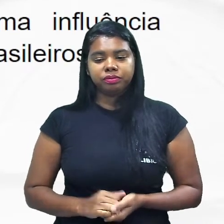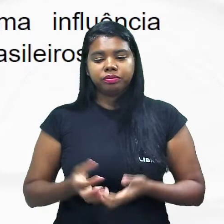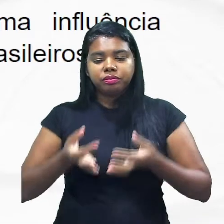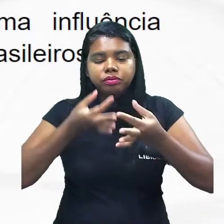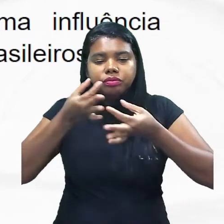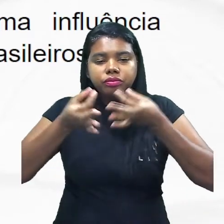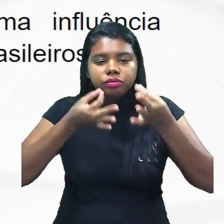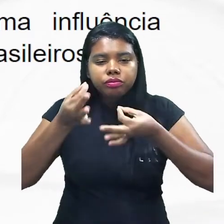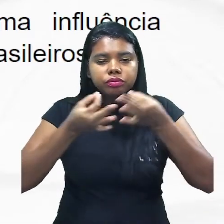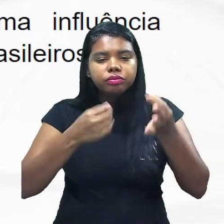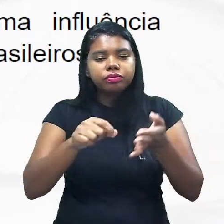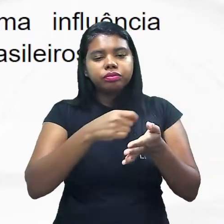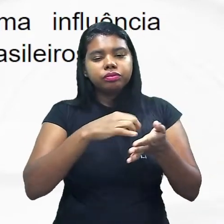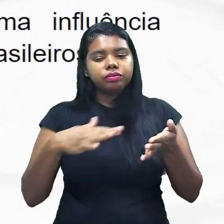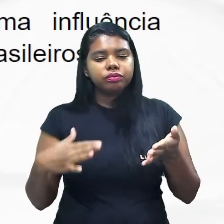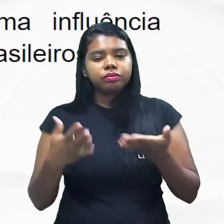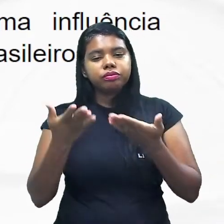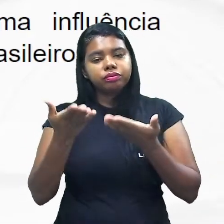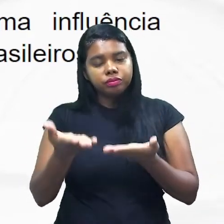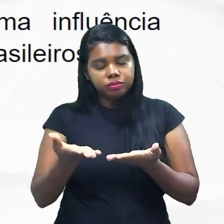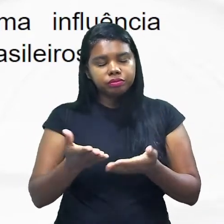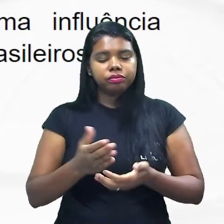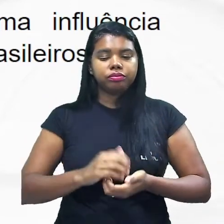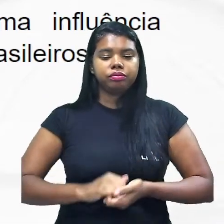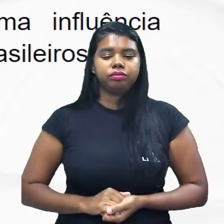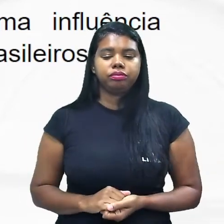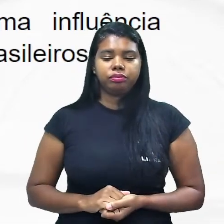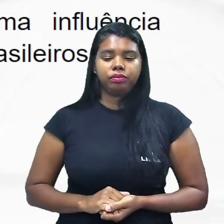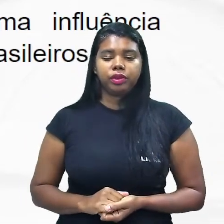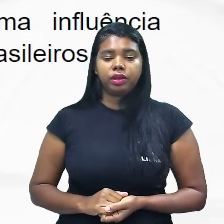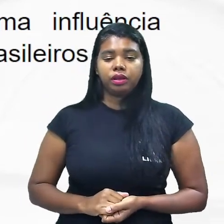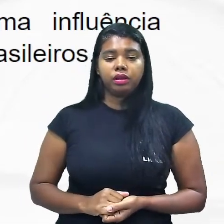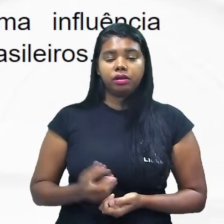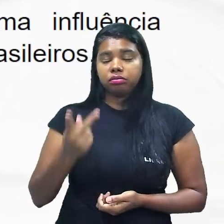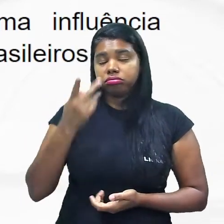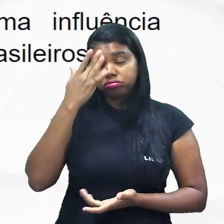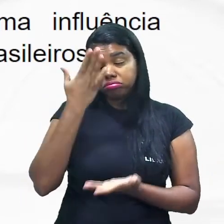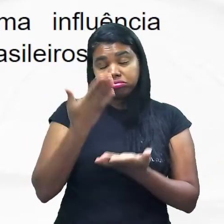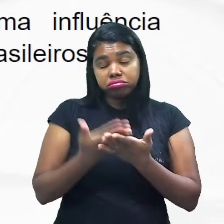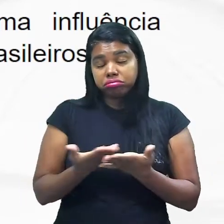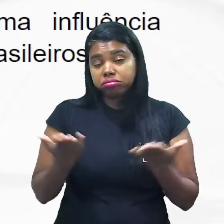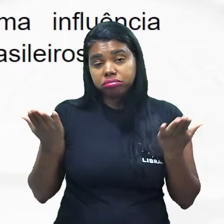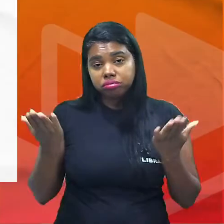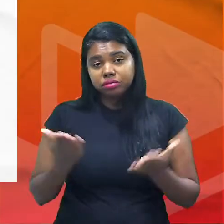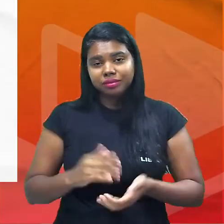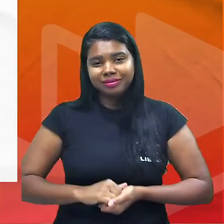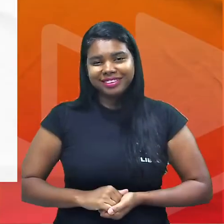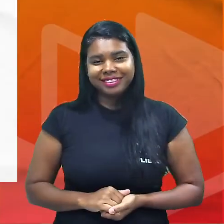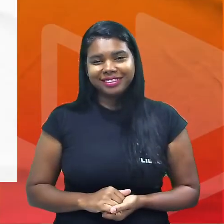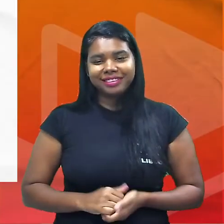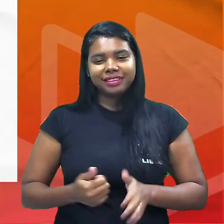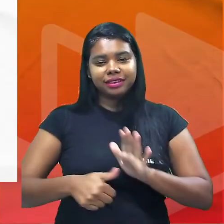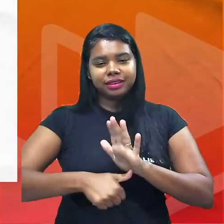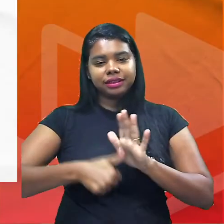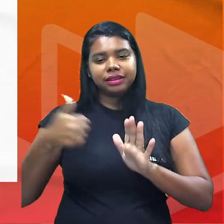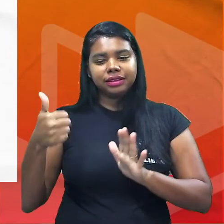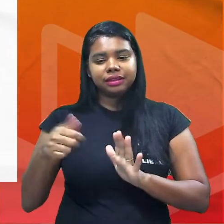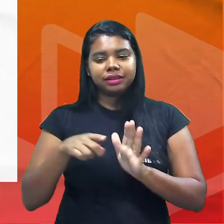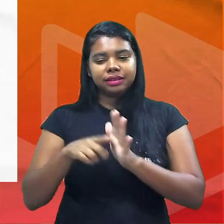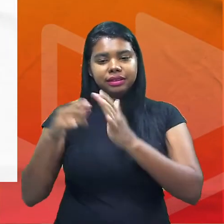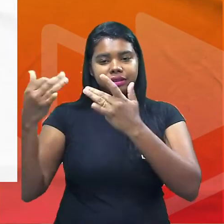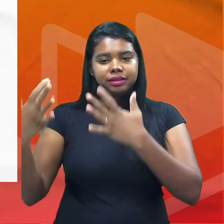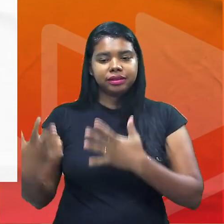argumentativo o autor ele se posiciona ele vai defender um ponto de vista dele então a primeira questão diz o seguinte